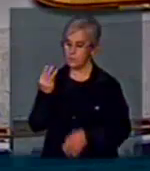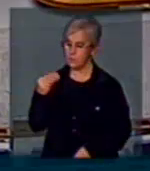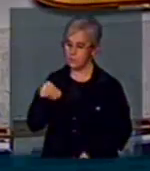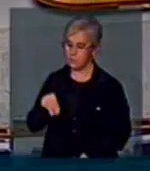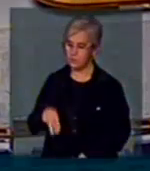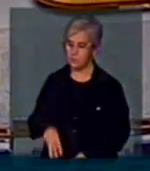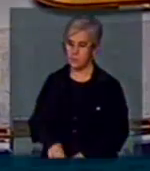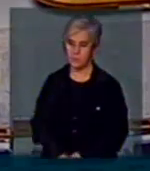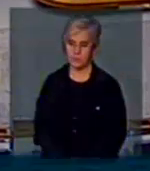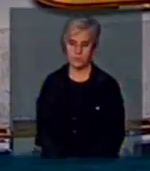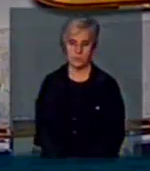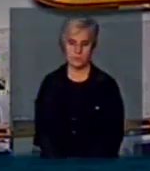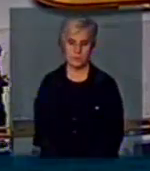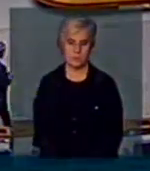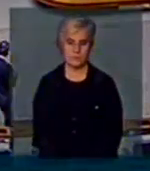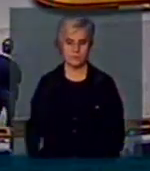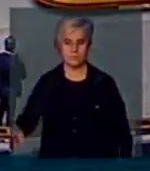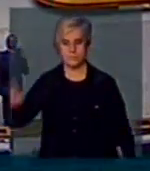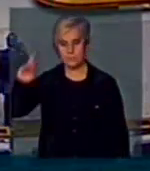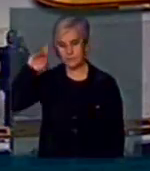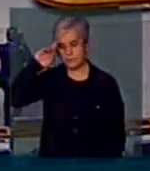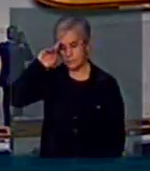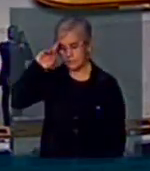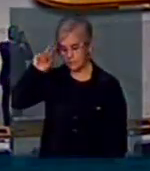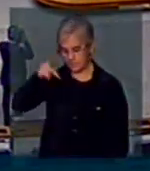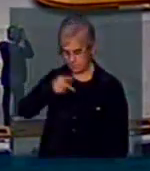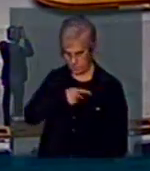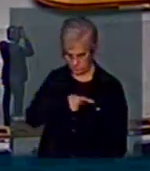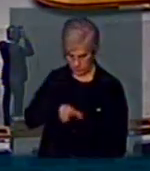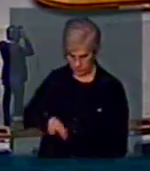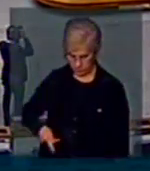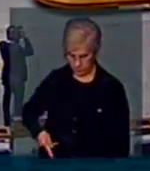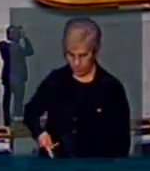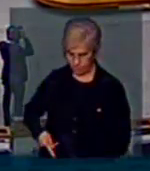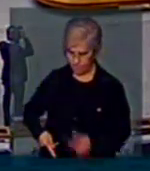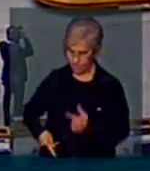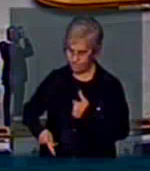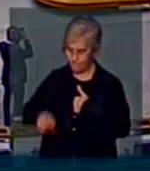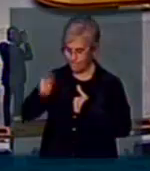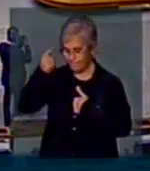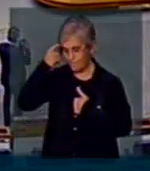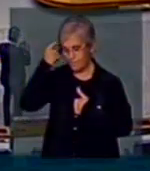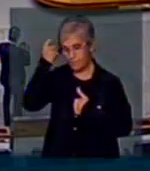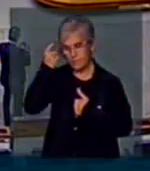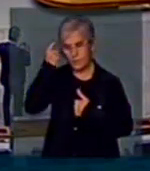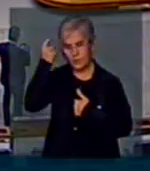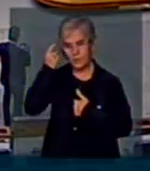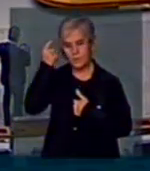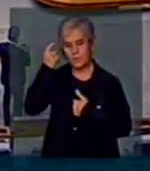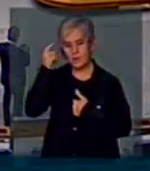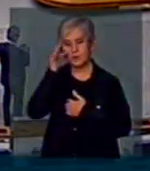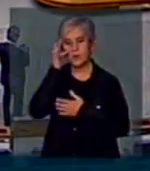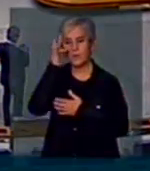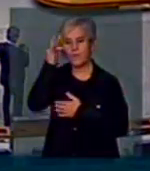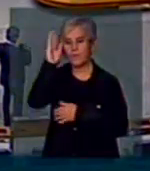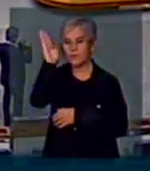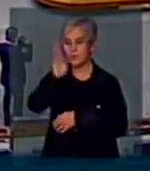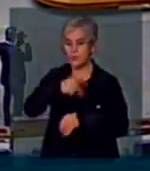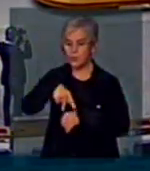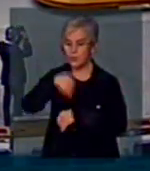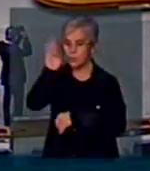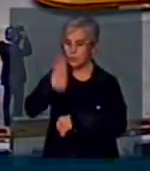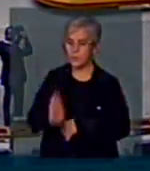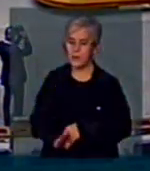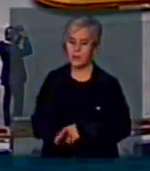Sr. Presidente, eu tenho uma grande preocupação com o destino do nosso país na questão ideológica. Para ser